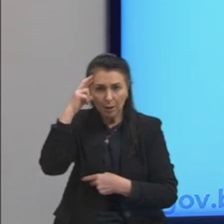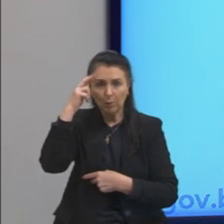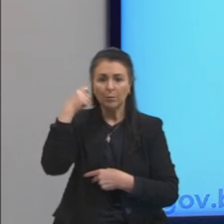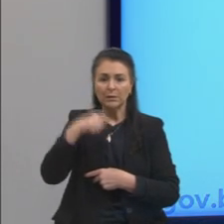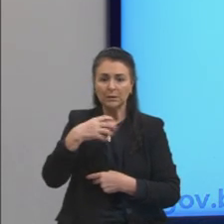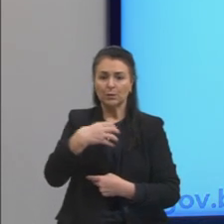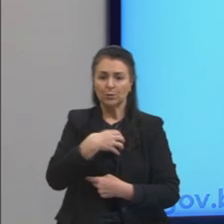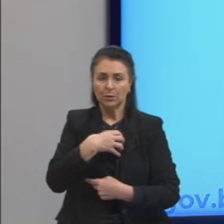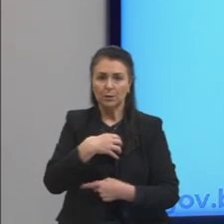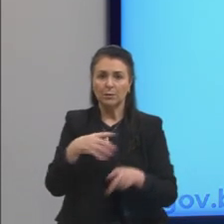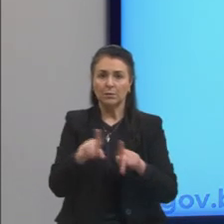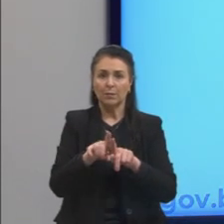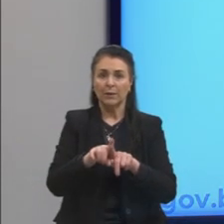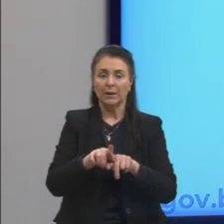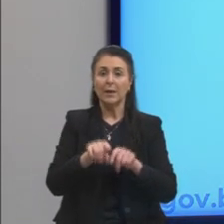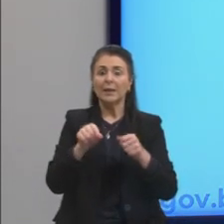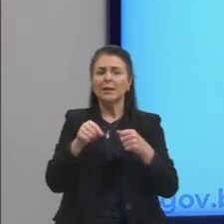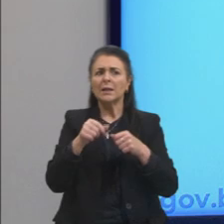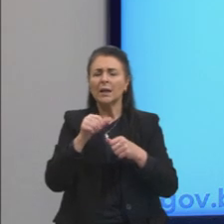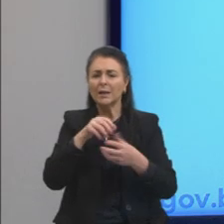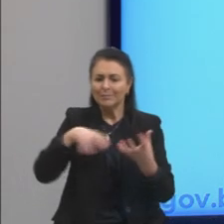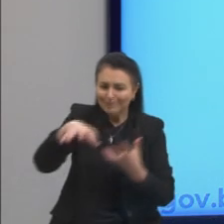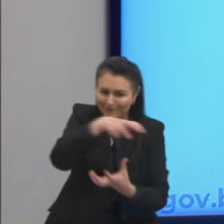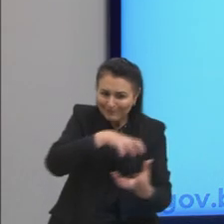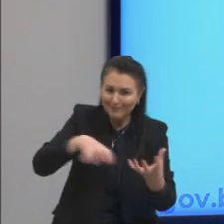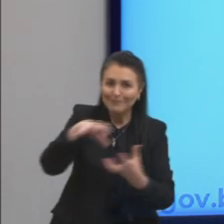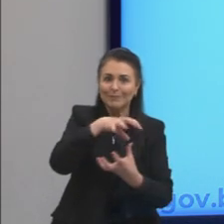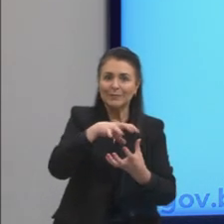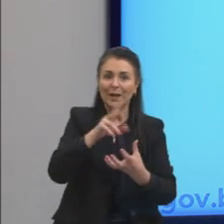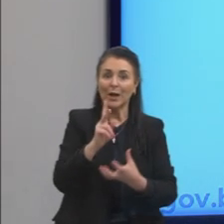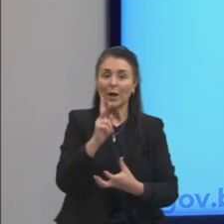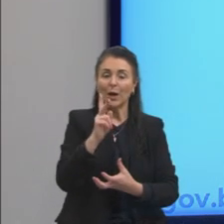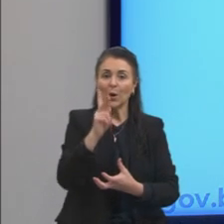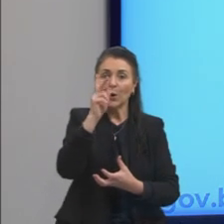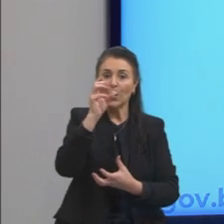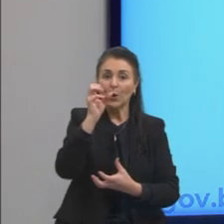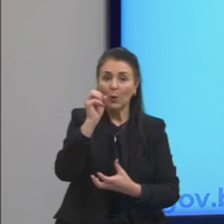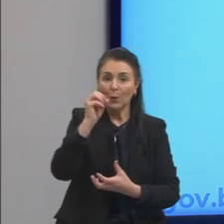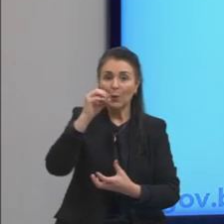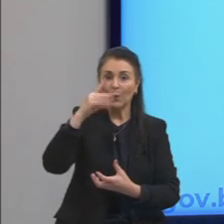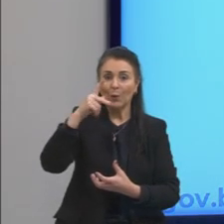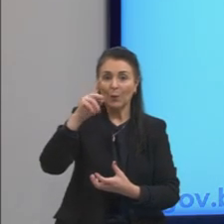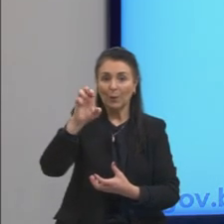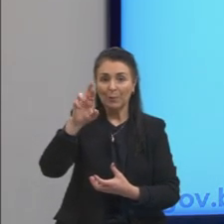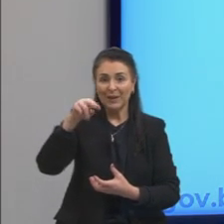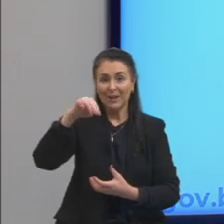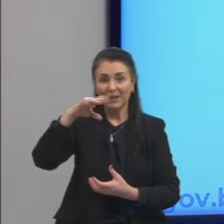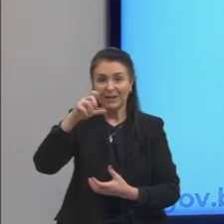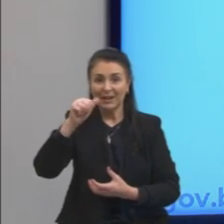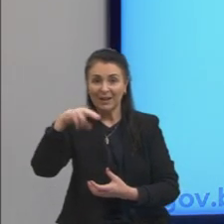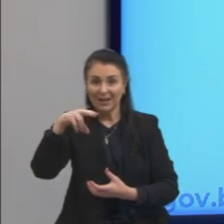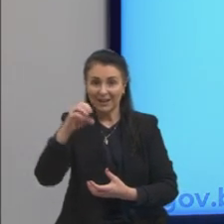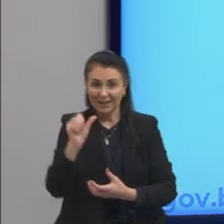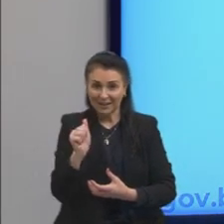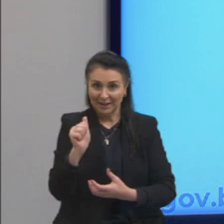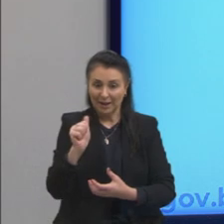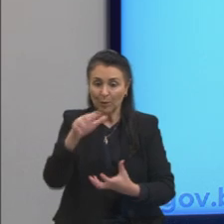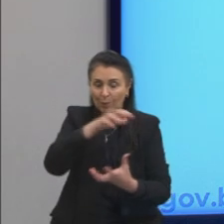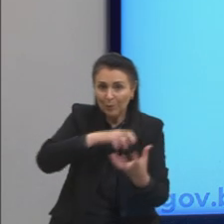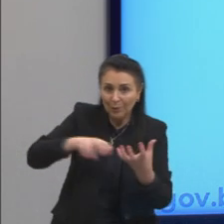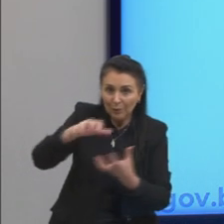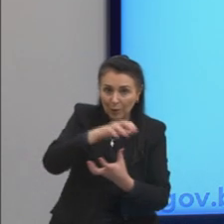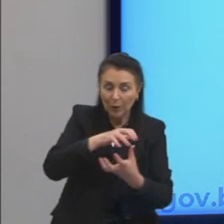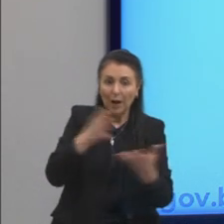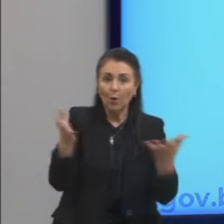conhecimentos. E aí ele faz aqui uma revolução copernicana, que nós chamamos, copérnico lá, agora passa-se o sistema heliocêntrico